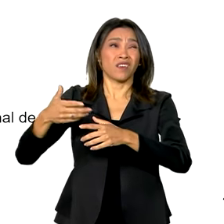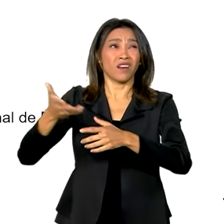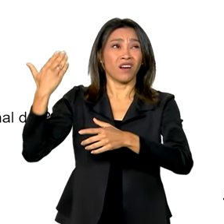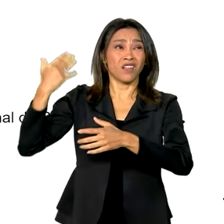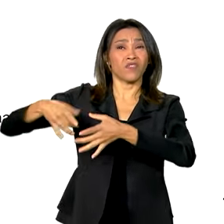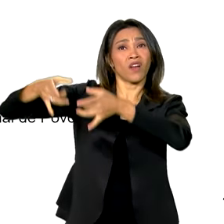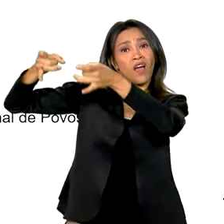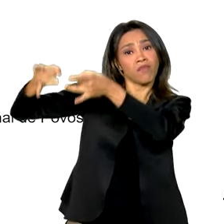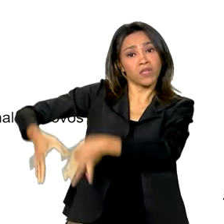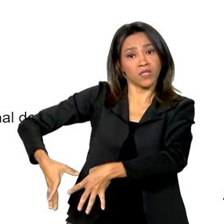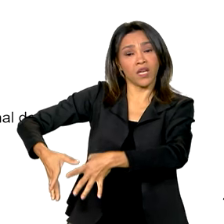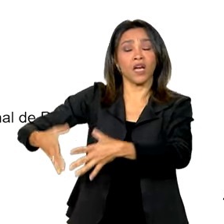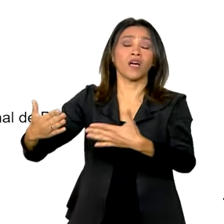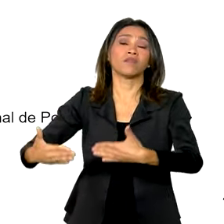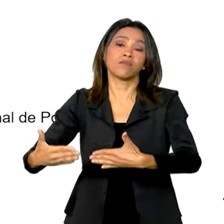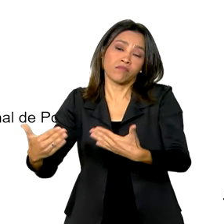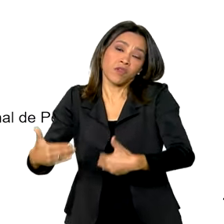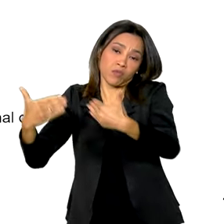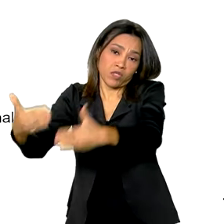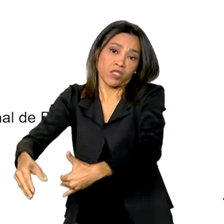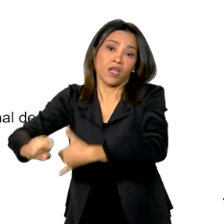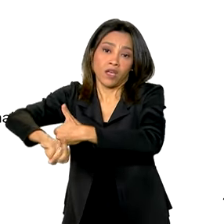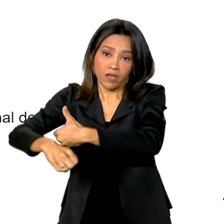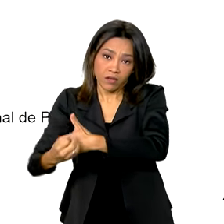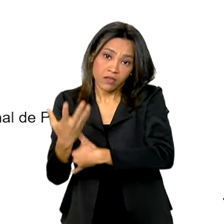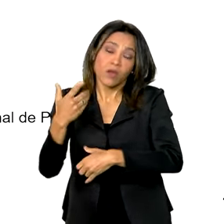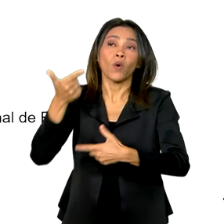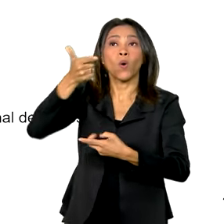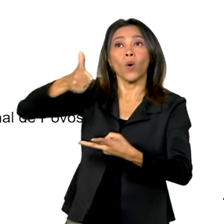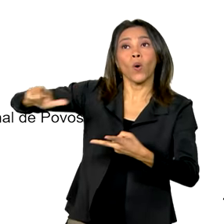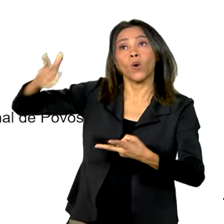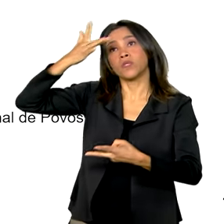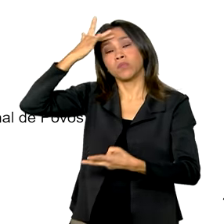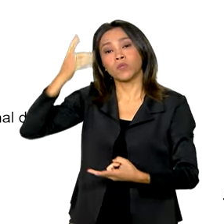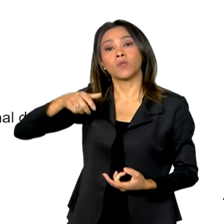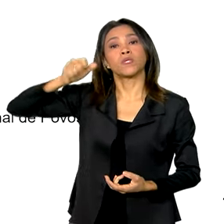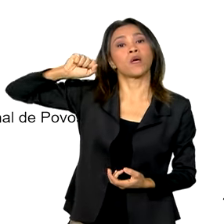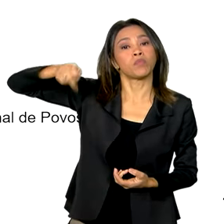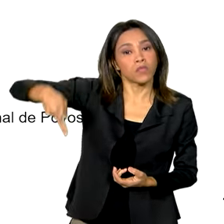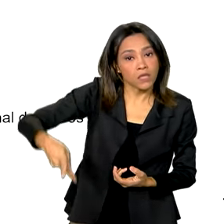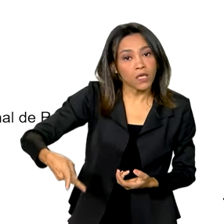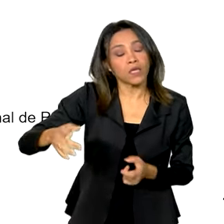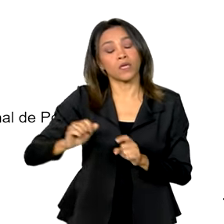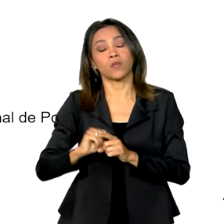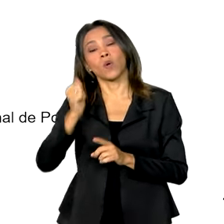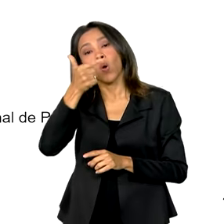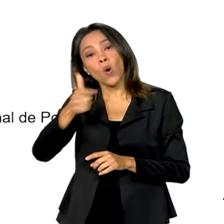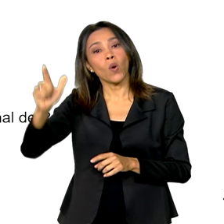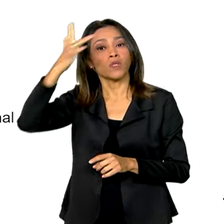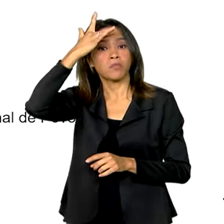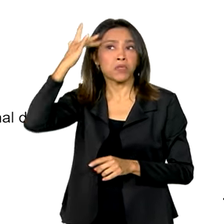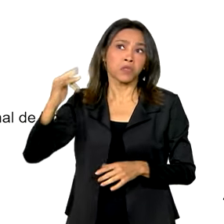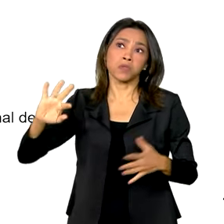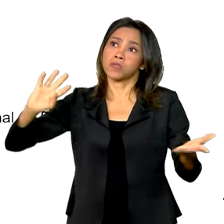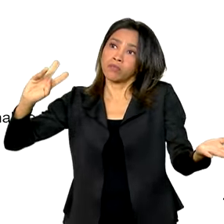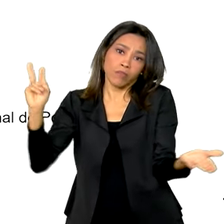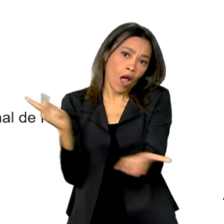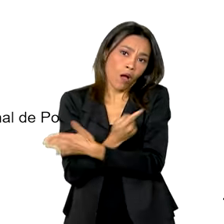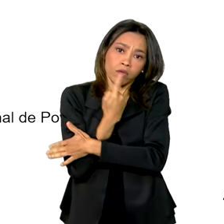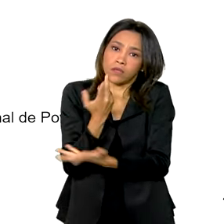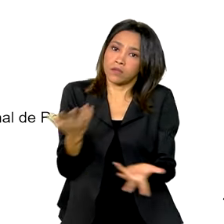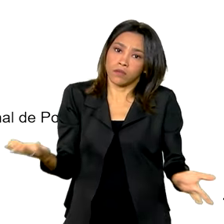Ministério, alguns deles se aposentando, ou muitos, em função de uma situação terrível de trabalho,